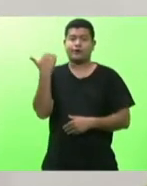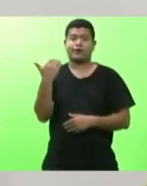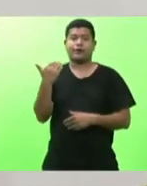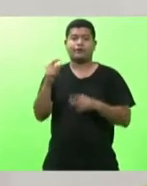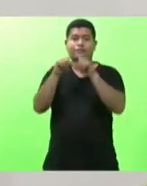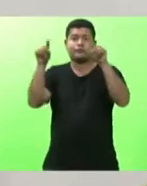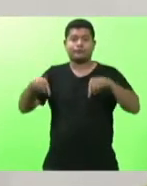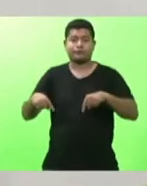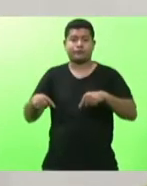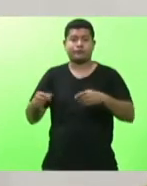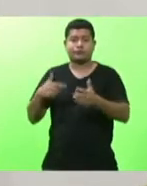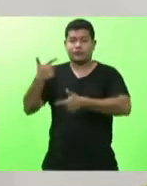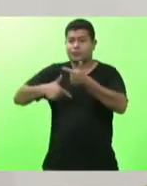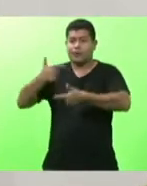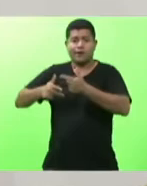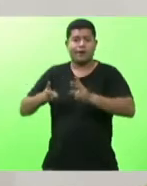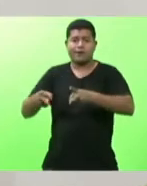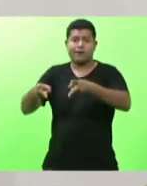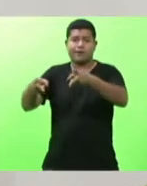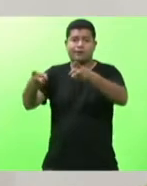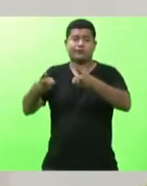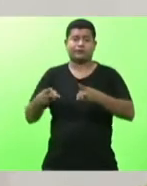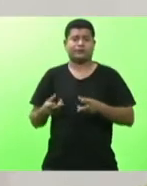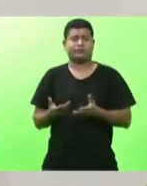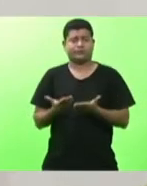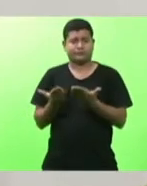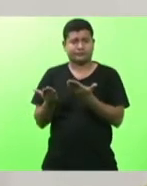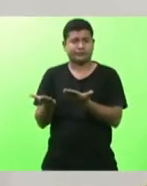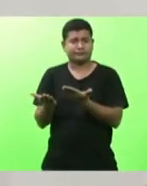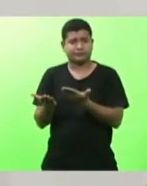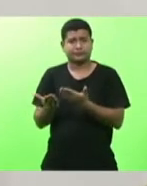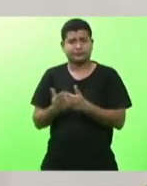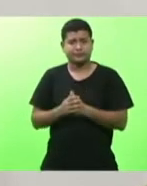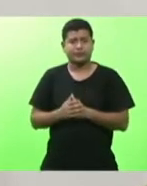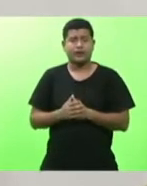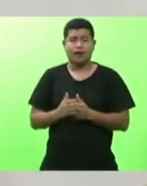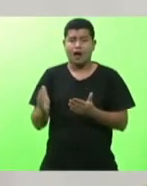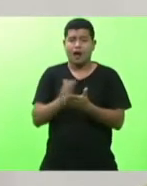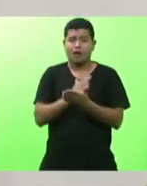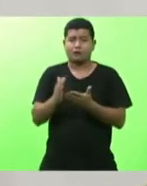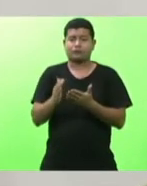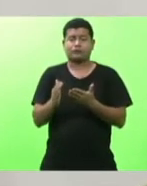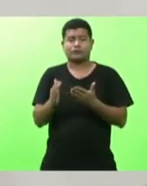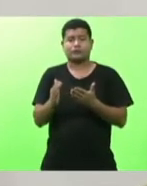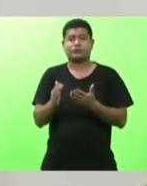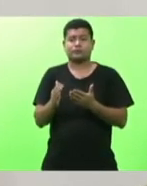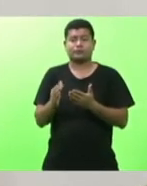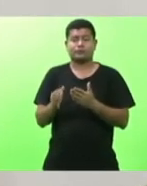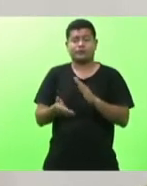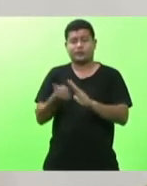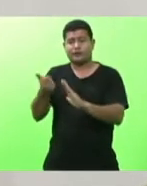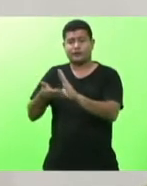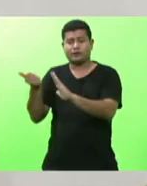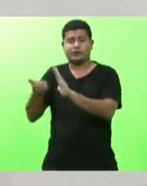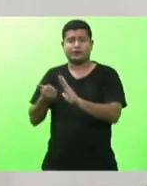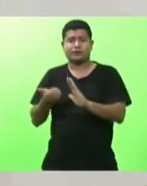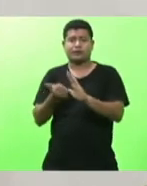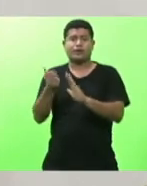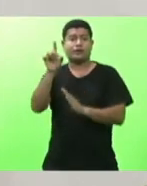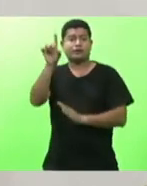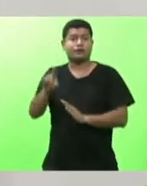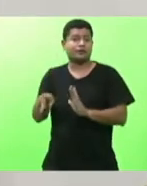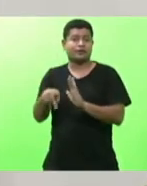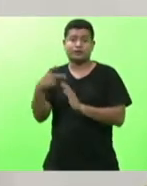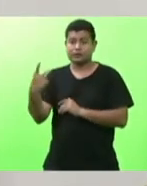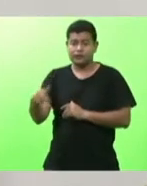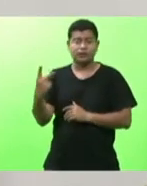sempre contestando esses pequenos direitos que lhes eram subtraídos. Eu faço aqui um apelo hoje ao